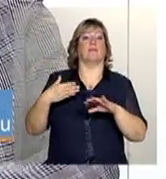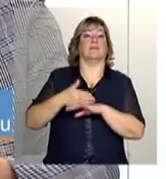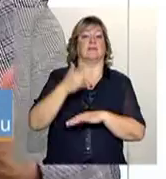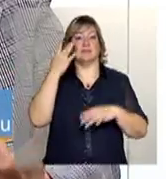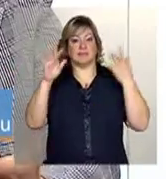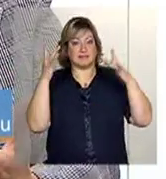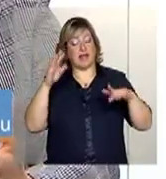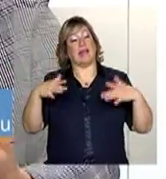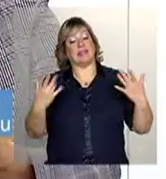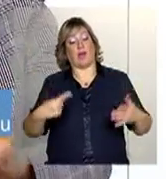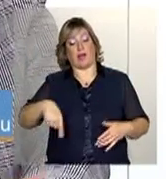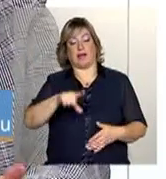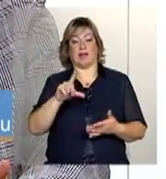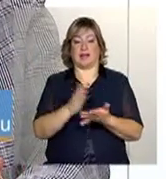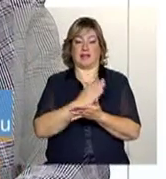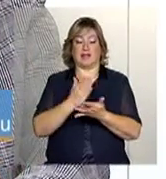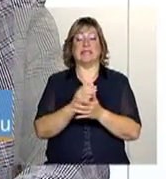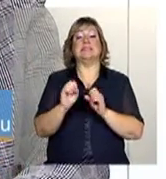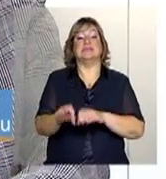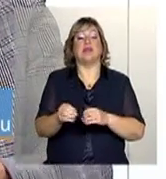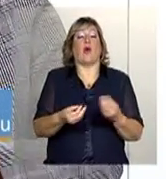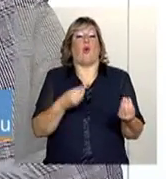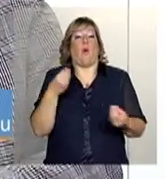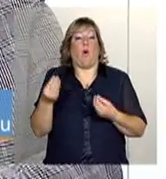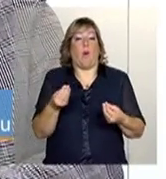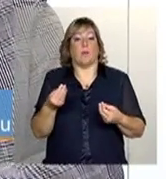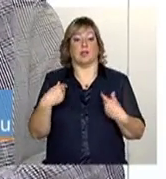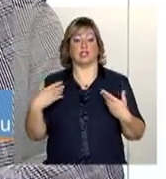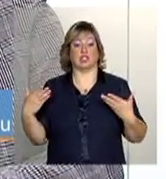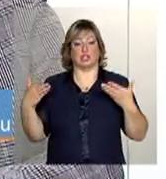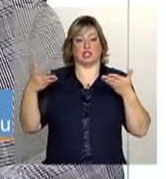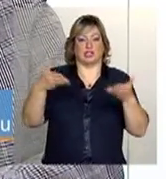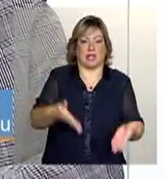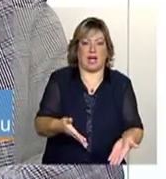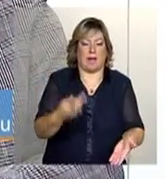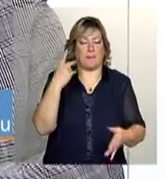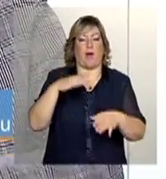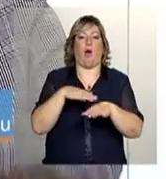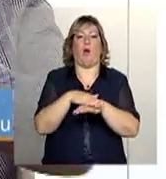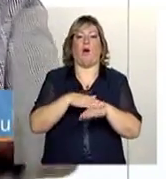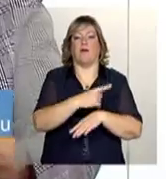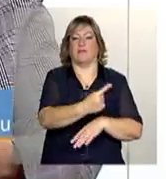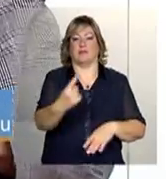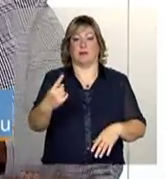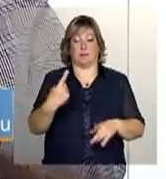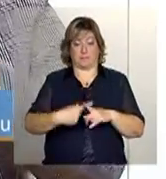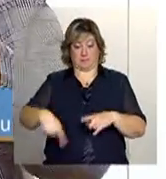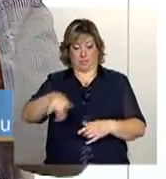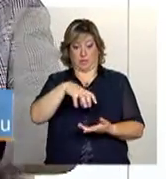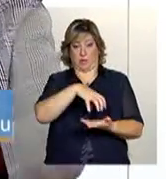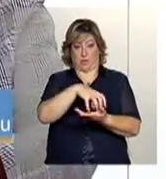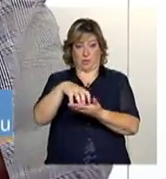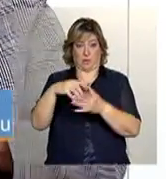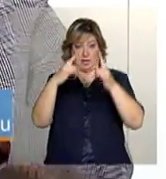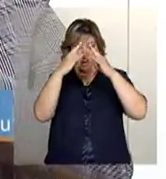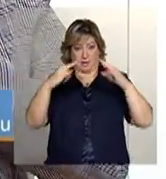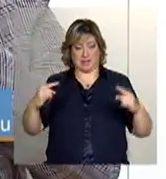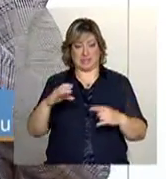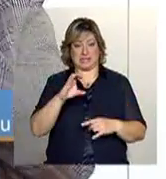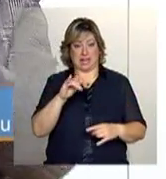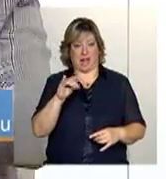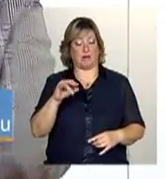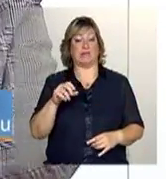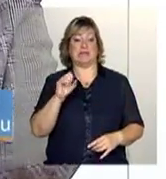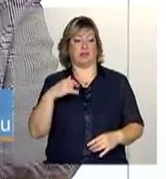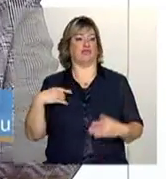famílias, como é que eu chego, como é que a sua forma de viver, porque realmente, por exemplo, no caso de um acampamento cigano, se eu chegar sem me anunciar,